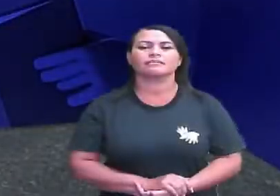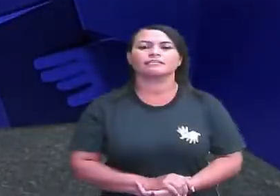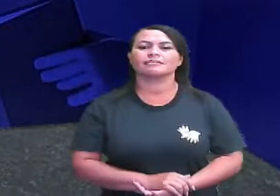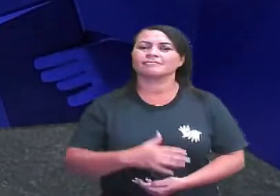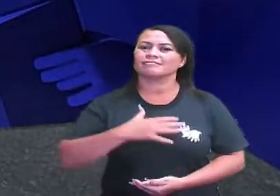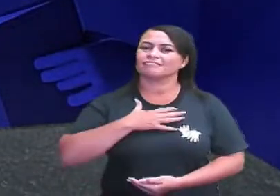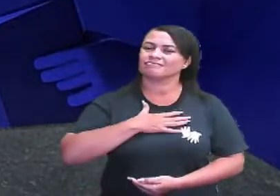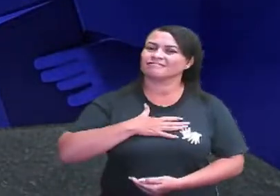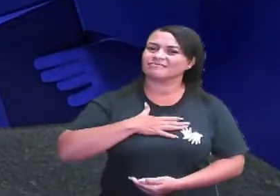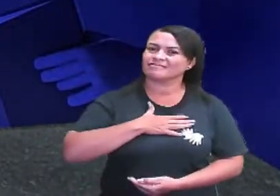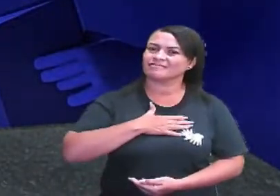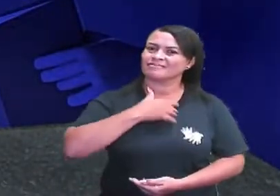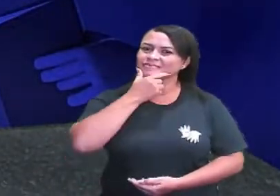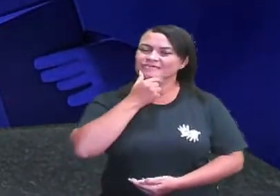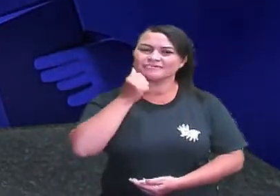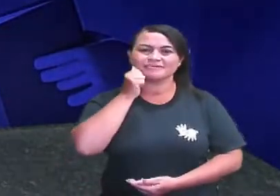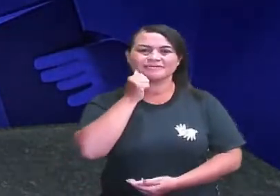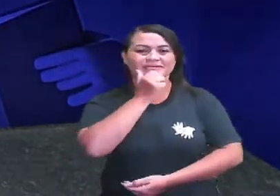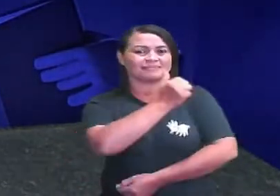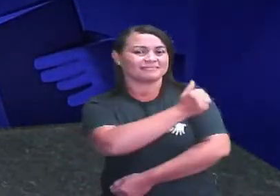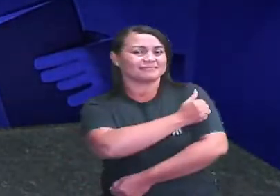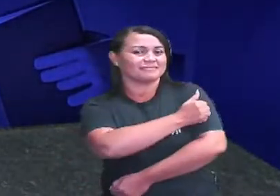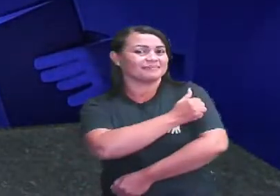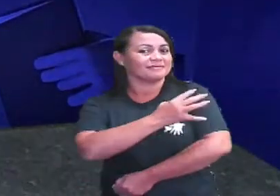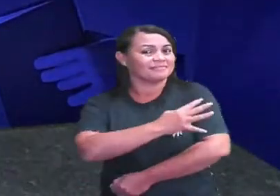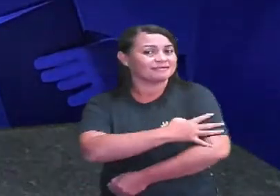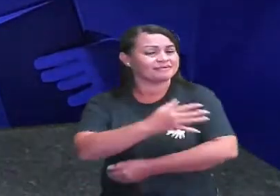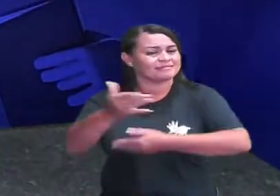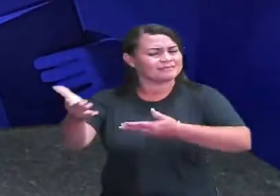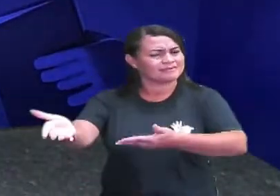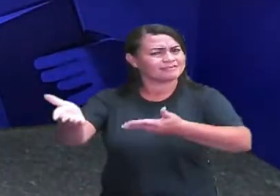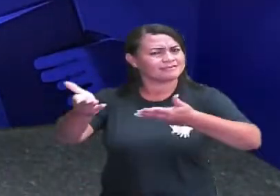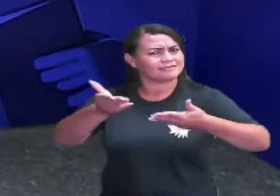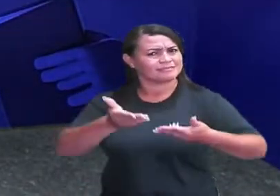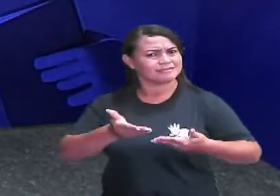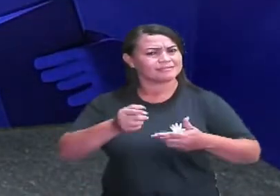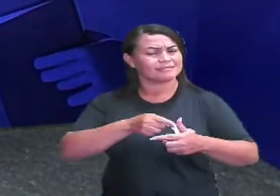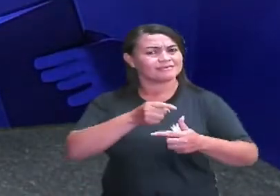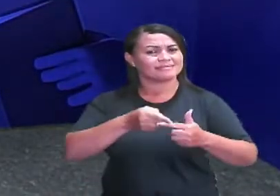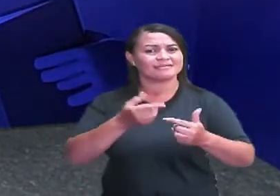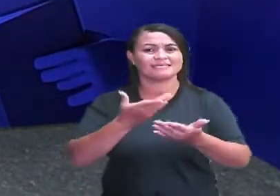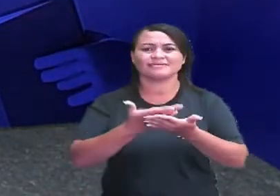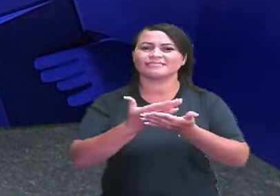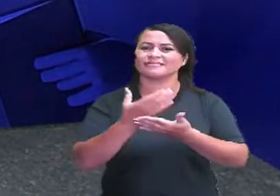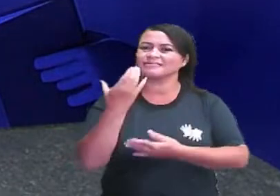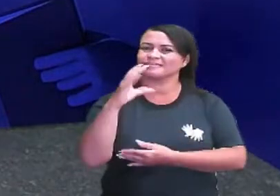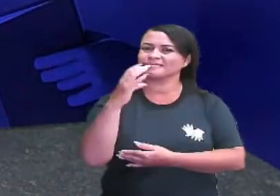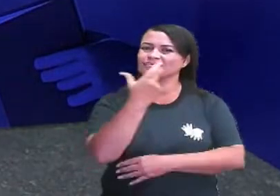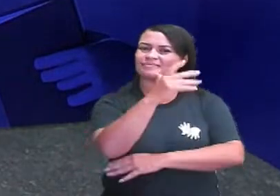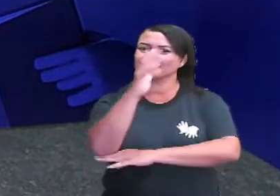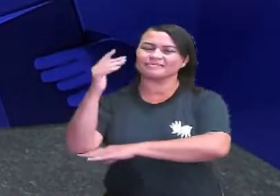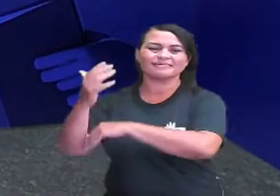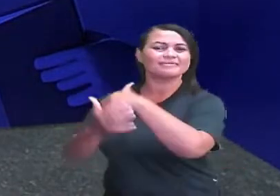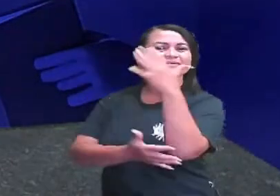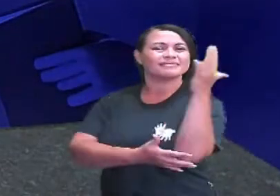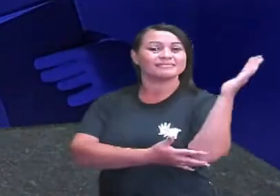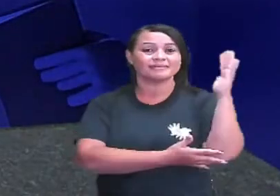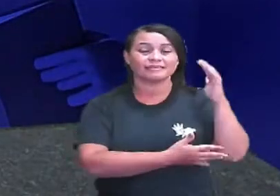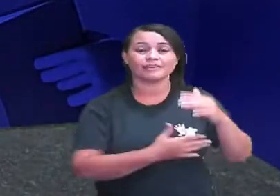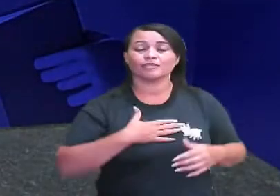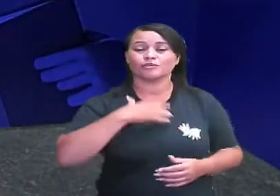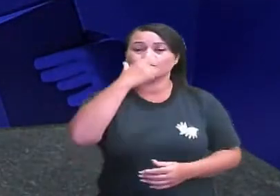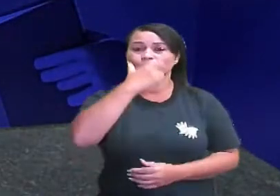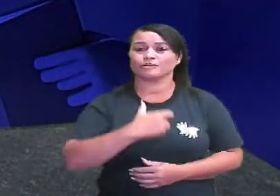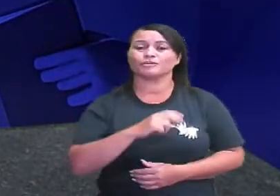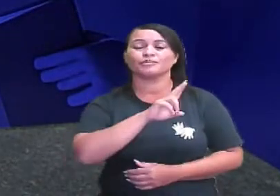Meus queridos alunos e alunas do quarto ano, sejam bem-vindos em mais uma aula de Ciências da Natureza. Me